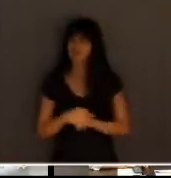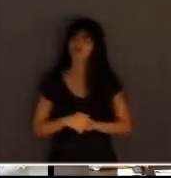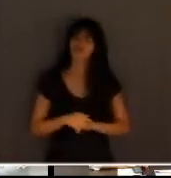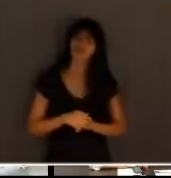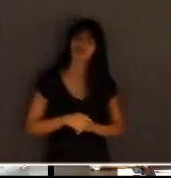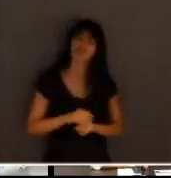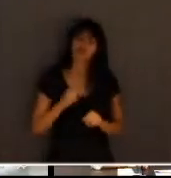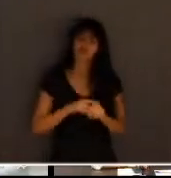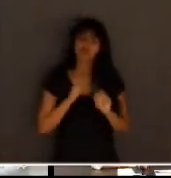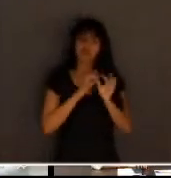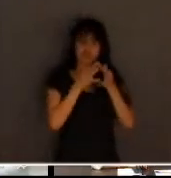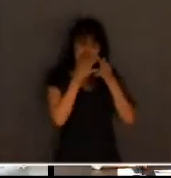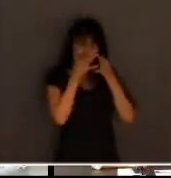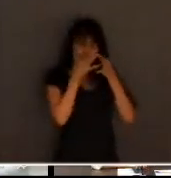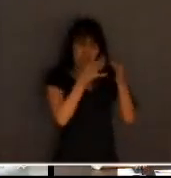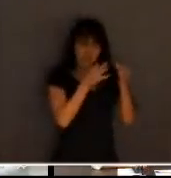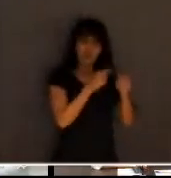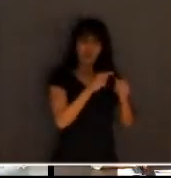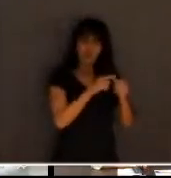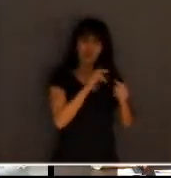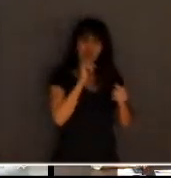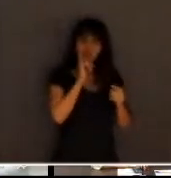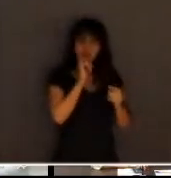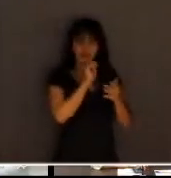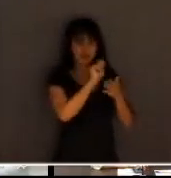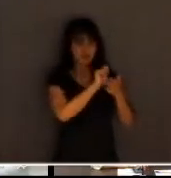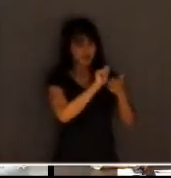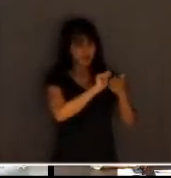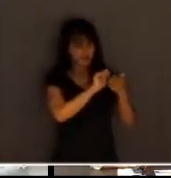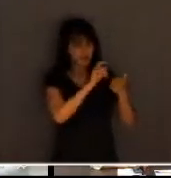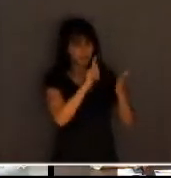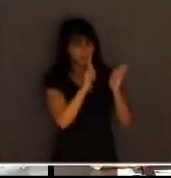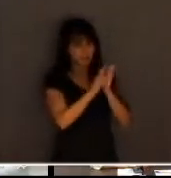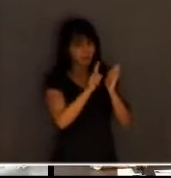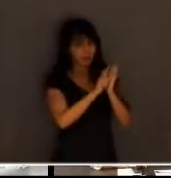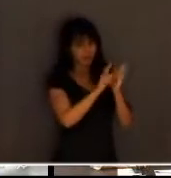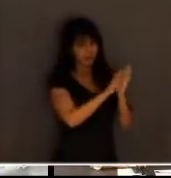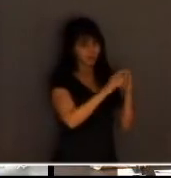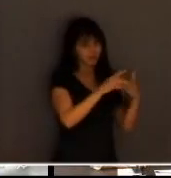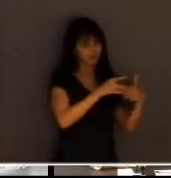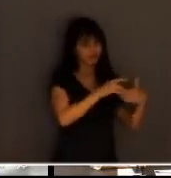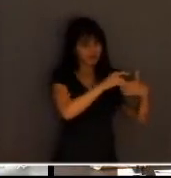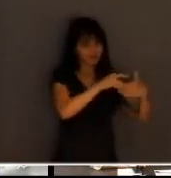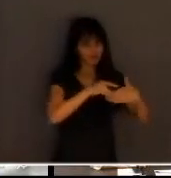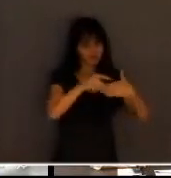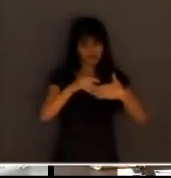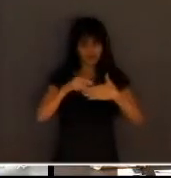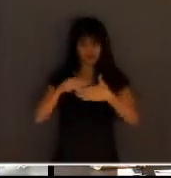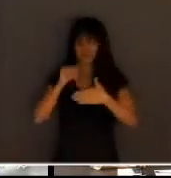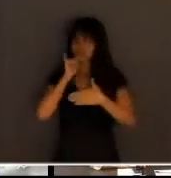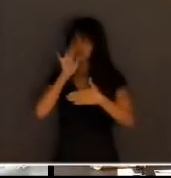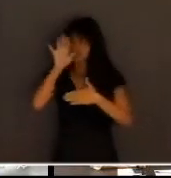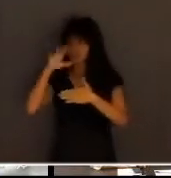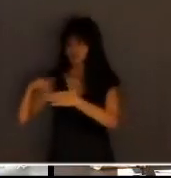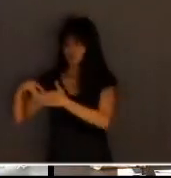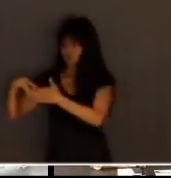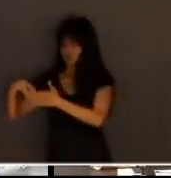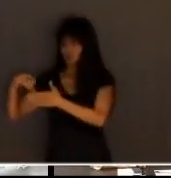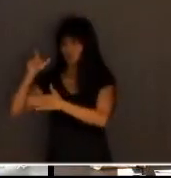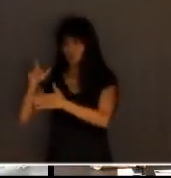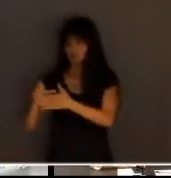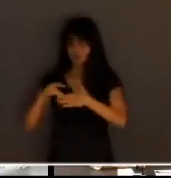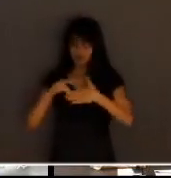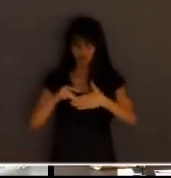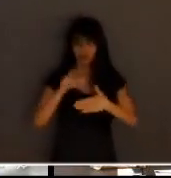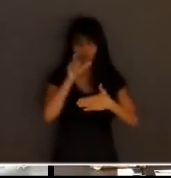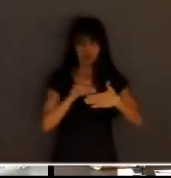tensão, porque afinal de contas estamos manuseando papel, papel que está com todo mundo ao mesmo tempo, que são, graças a Deus, misturados para que